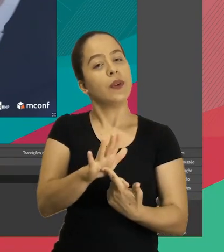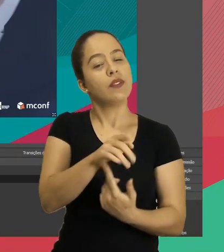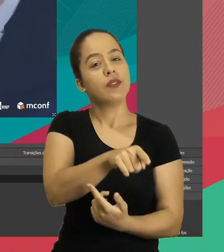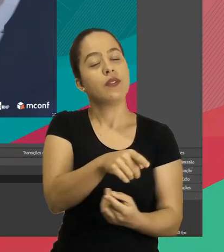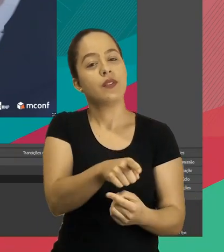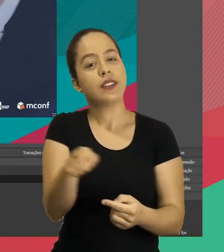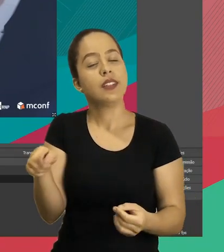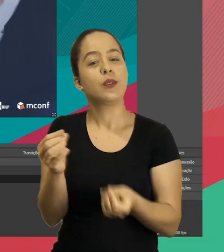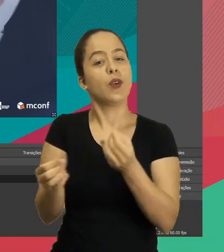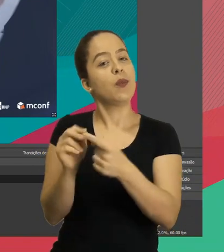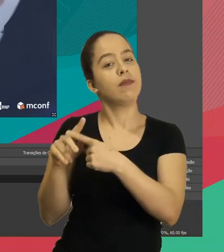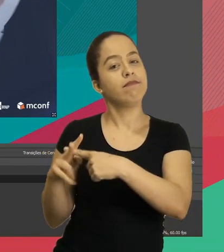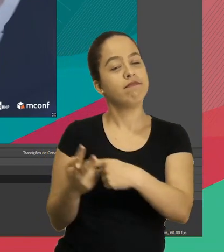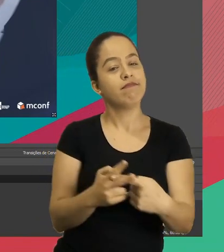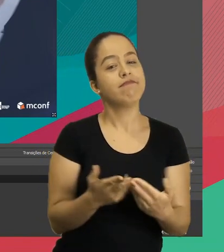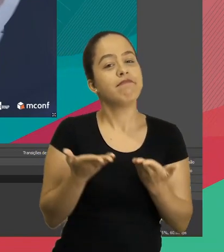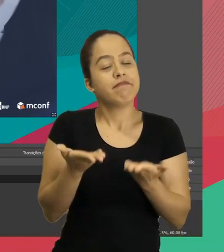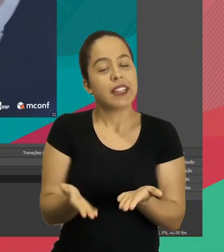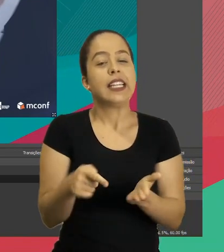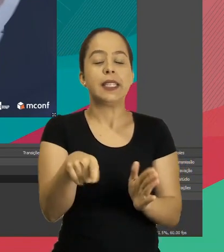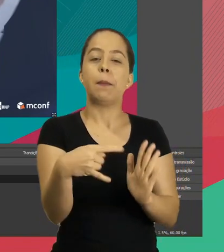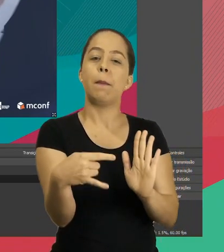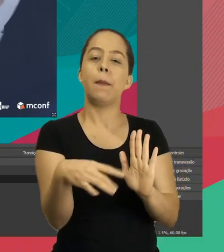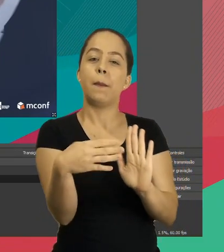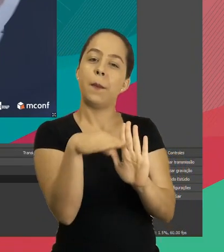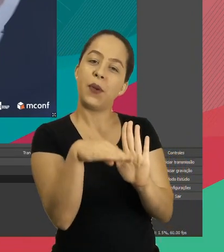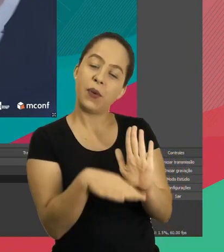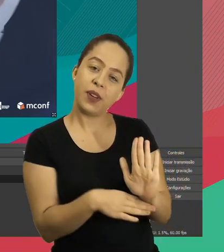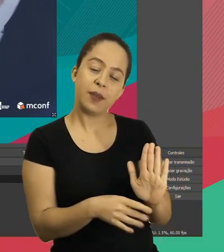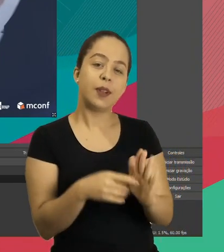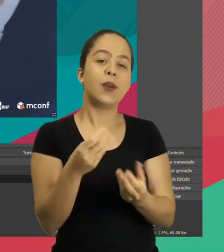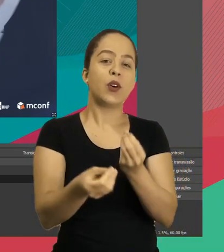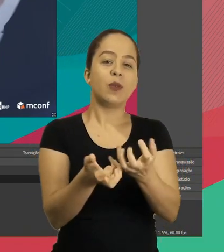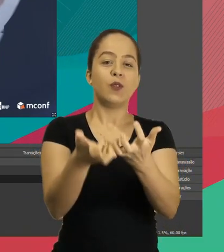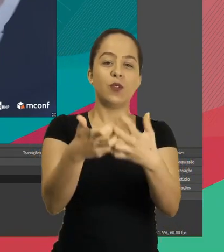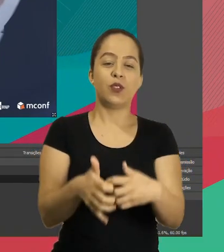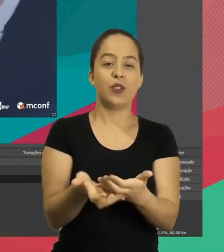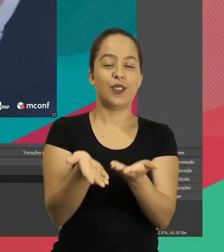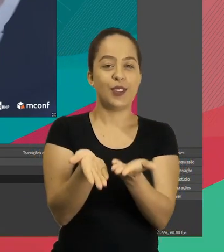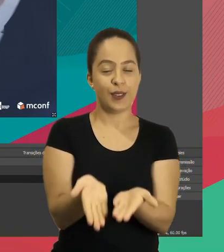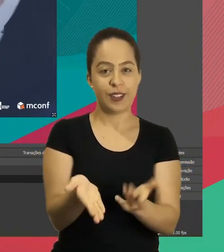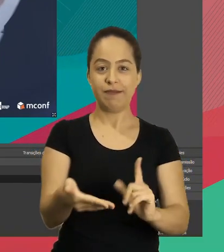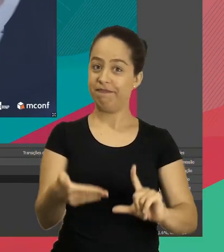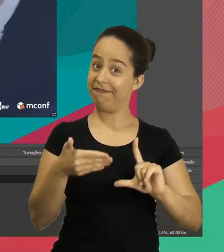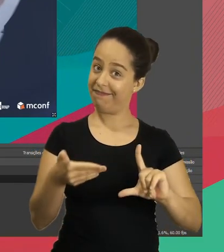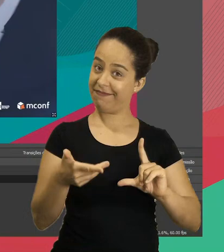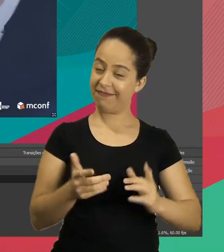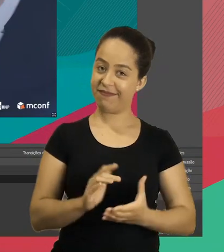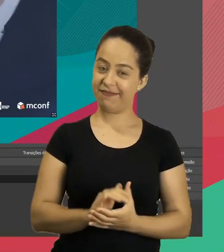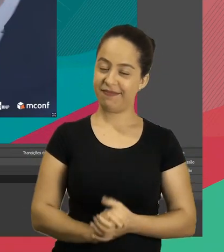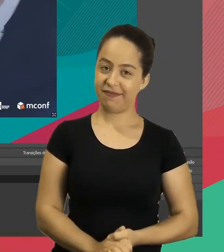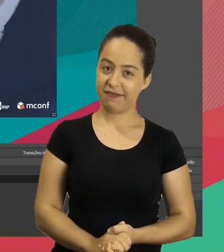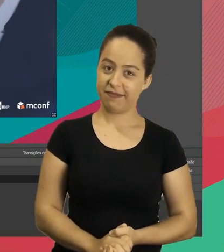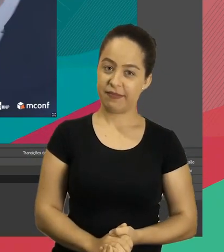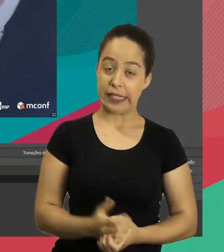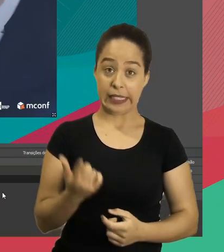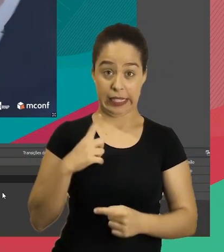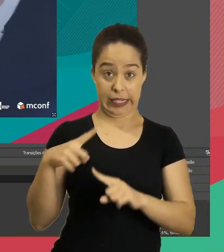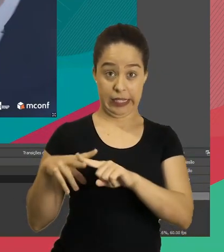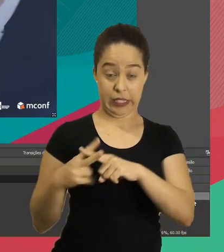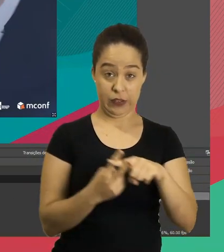é isso que eu queria mostrar pra vocês como configurar o o programa e fazer a transmissão